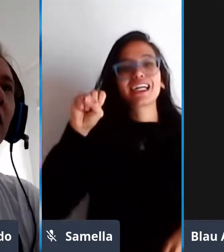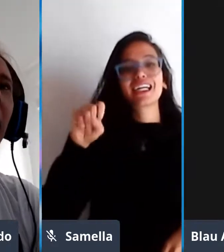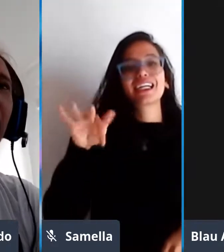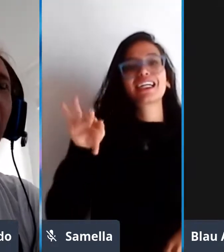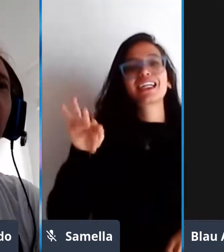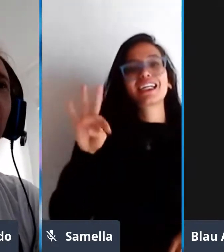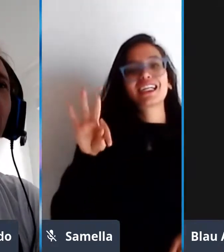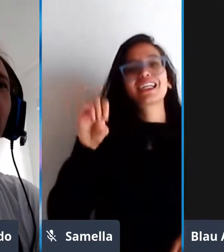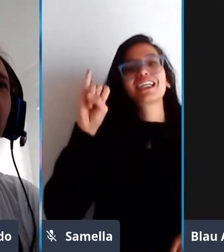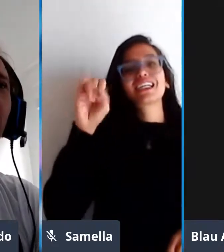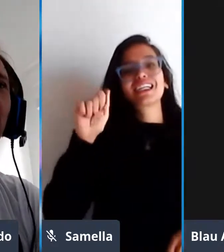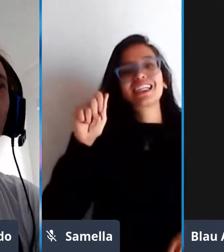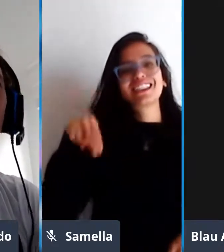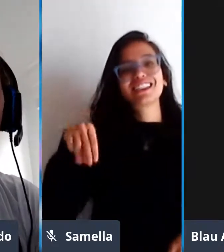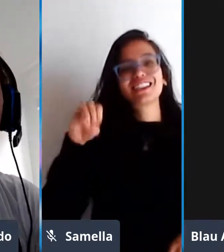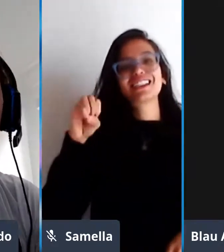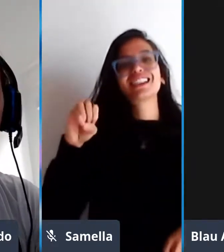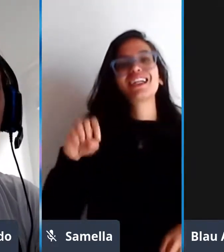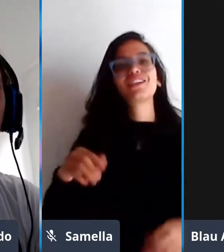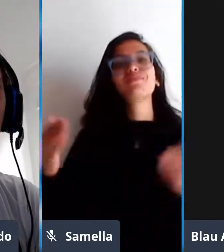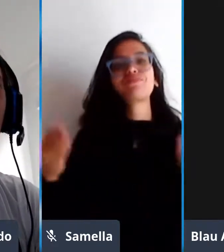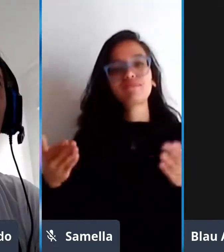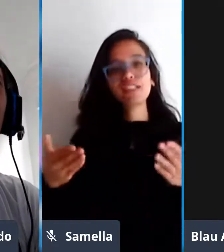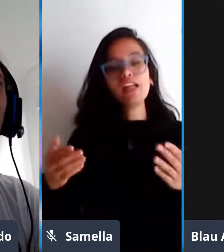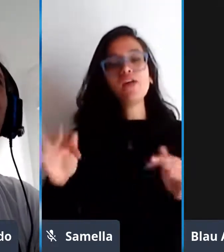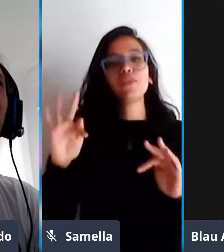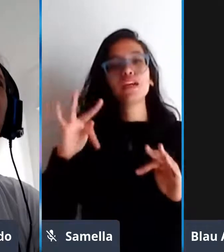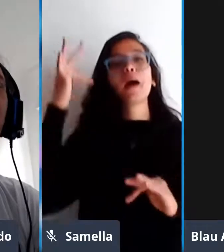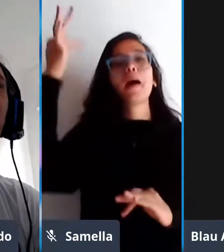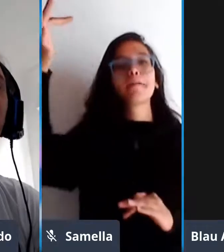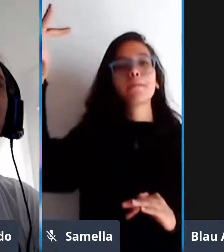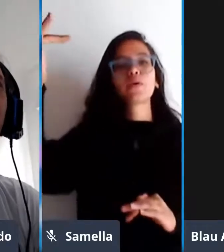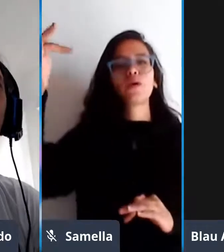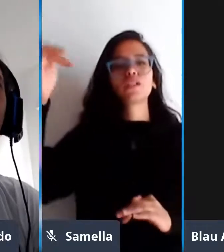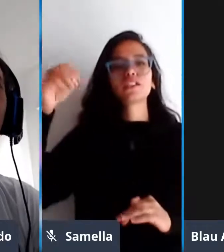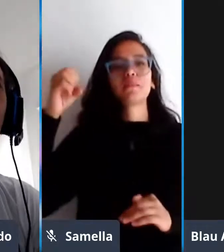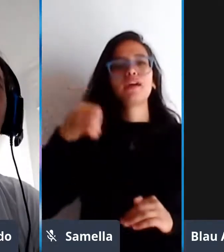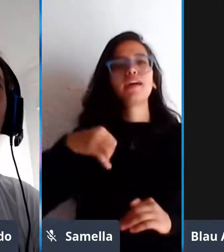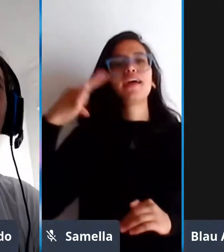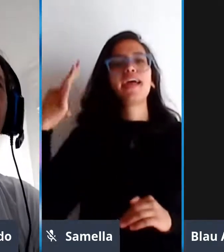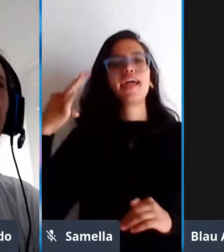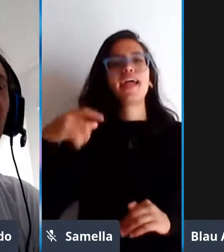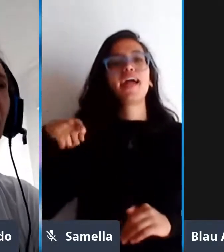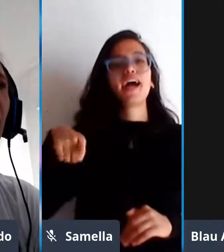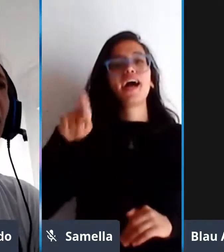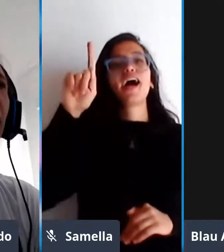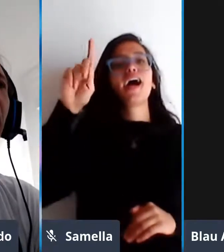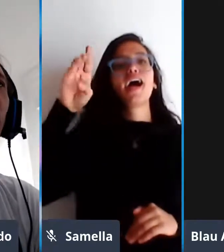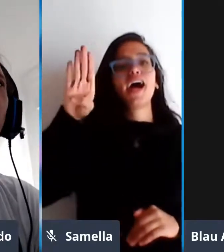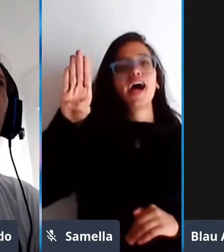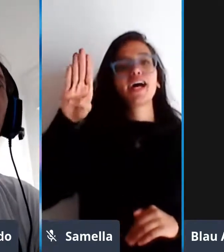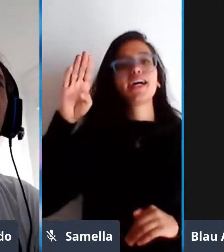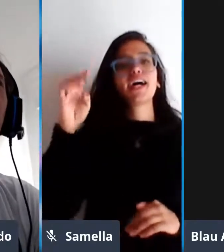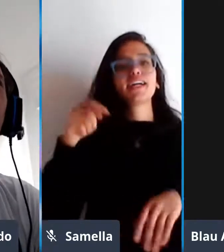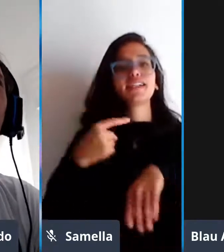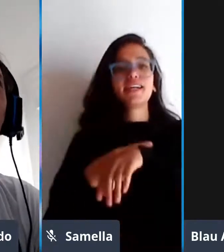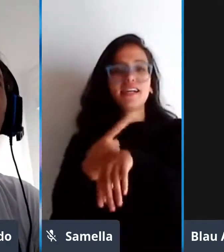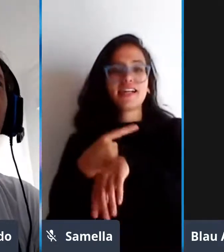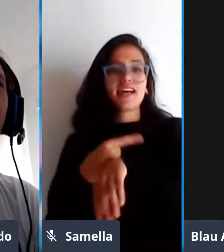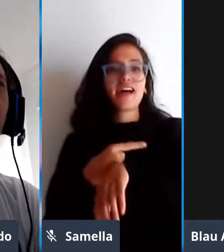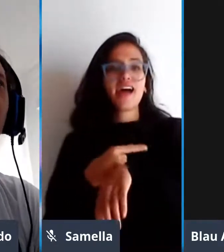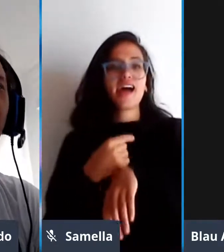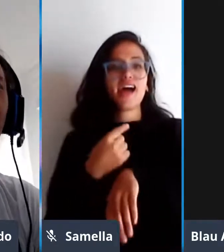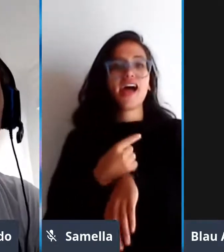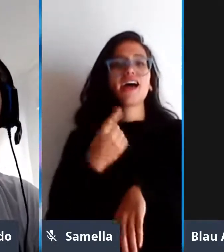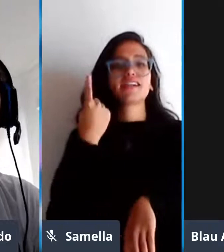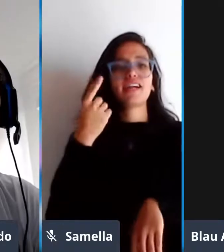essa é a nossa última palestra da manhã teremos palestra a partir das 14 horas da tarde com o nosso querido